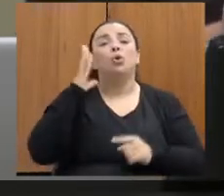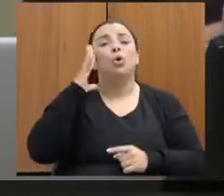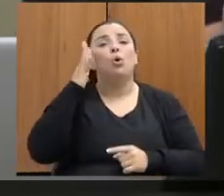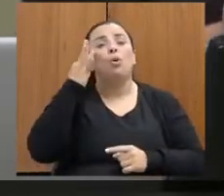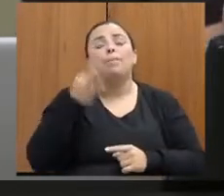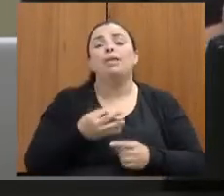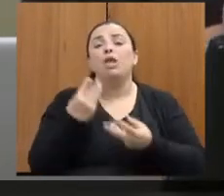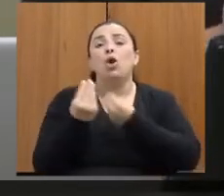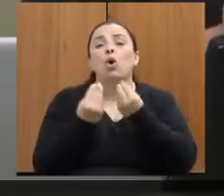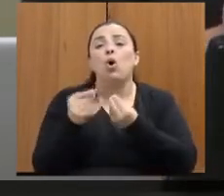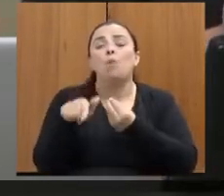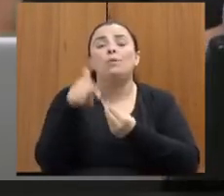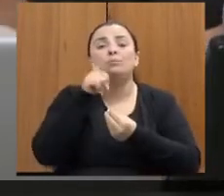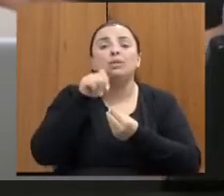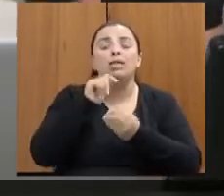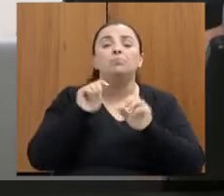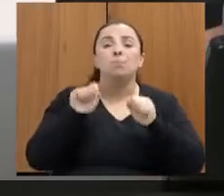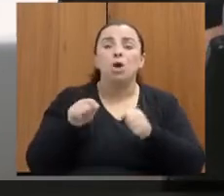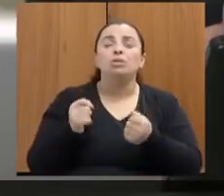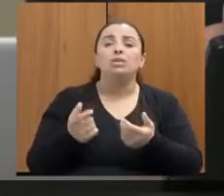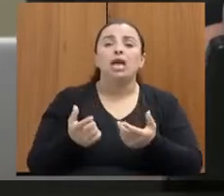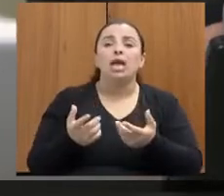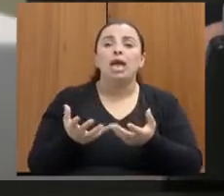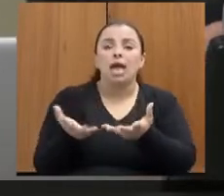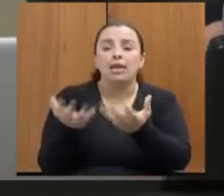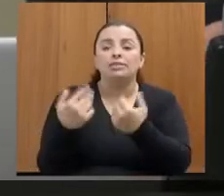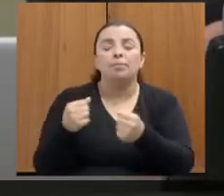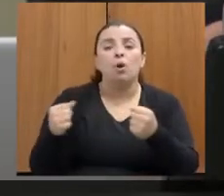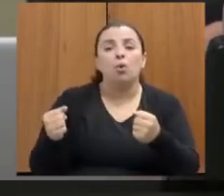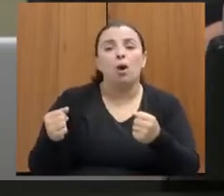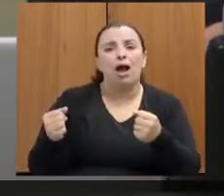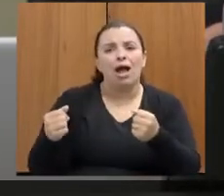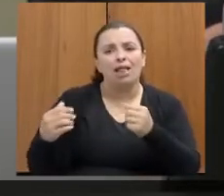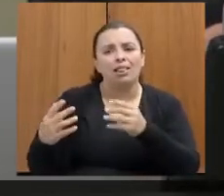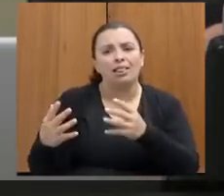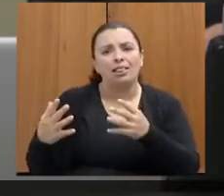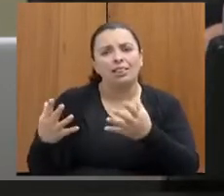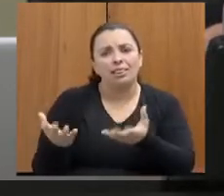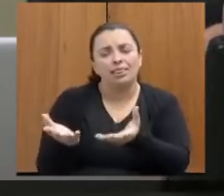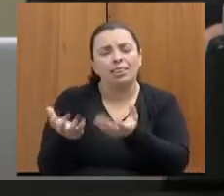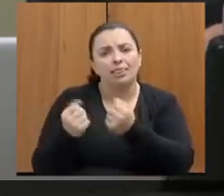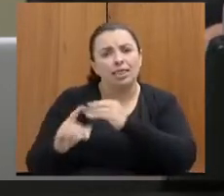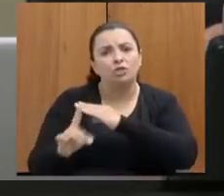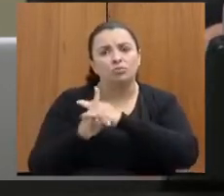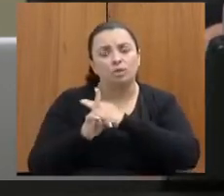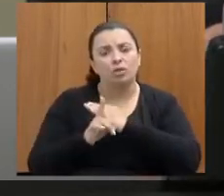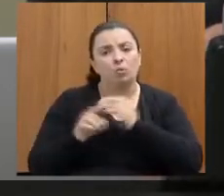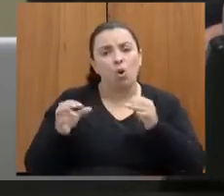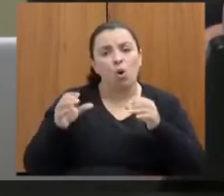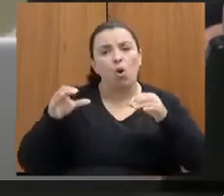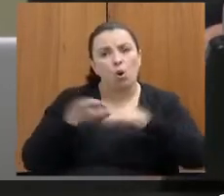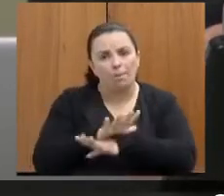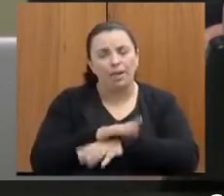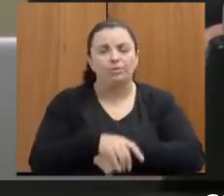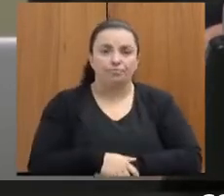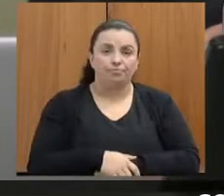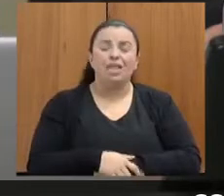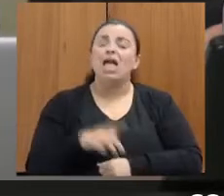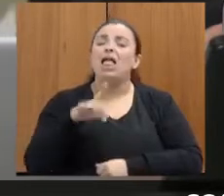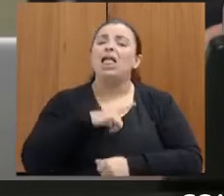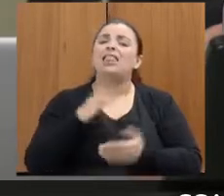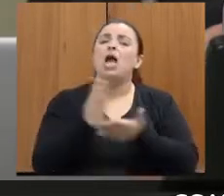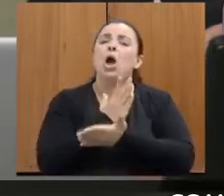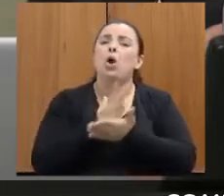ser bem atendidas. Eu fiz algumas, nós elaboramos aqui no âmbito da comissão algumas perguntas que, no decorrer da nossa